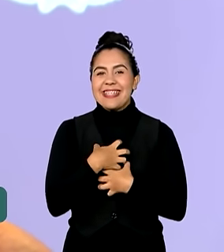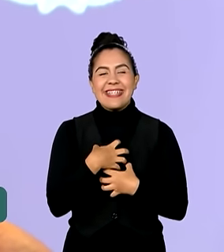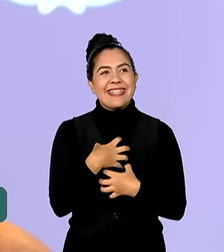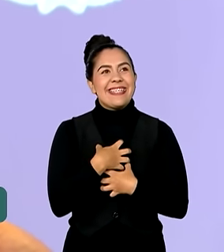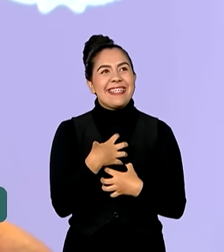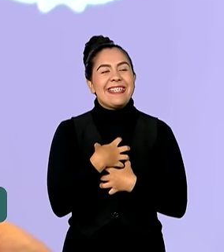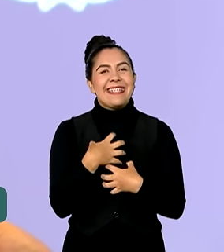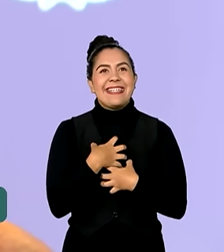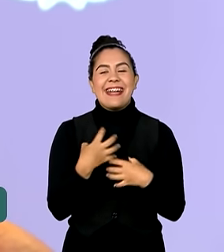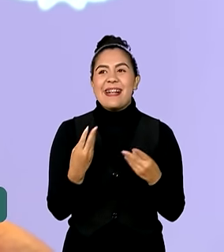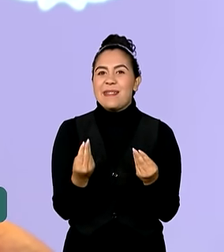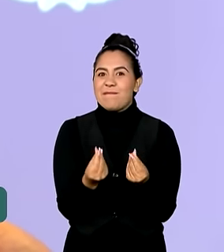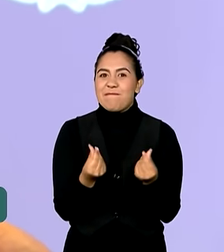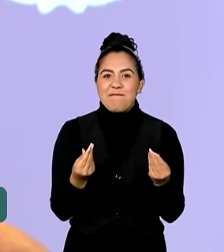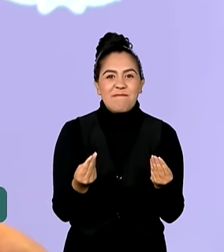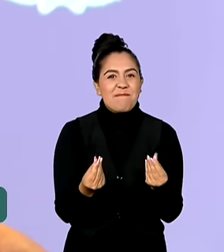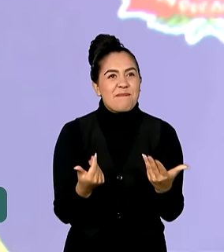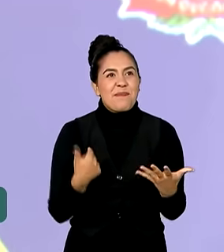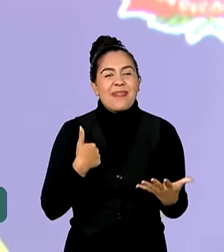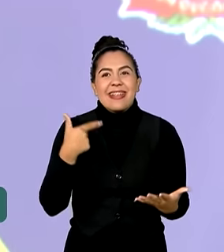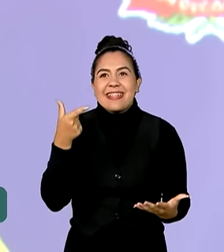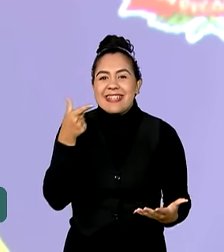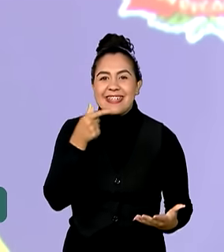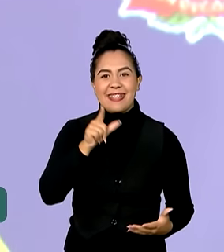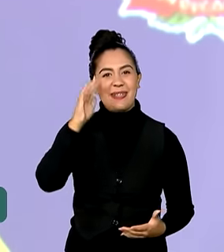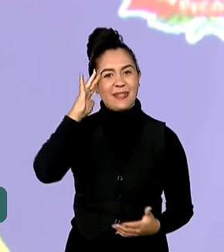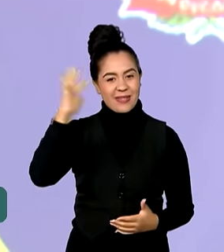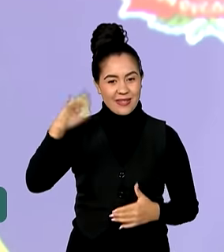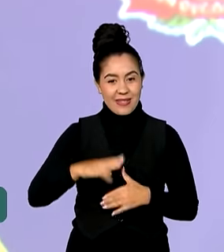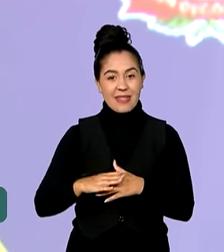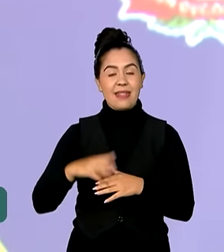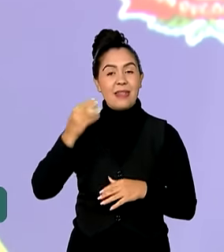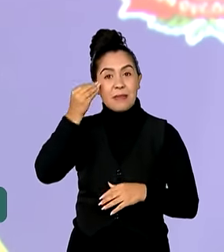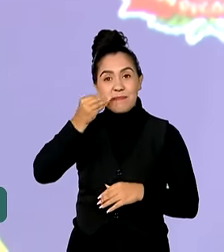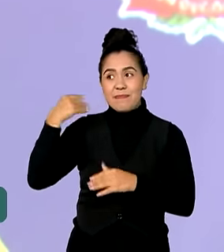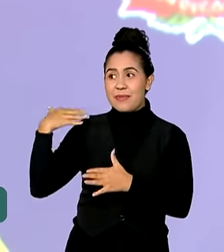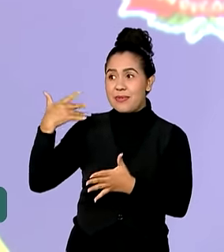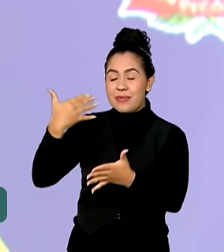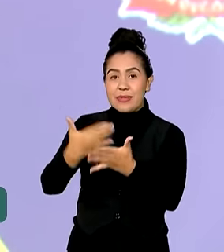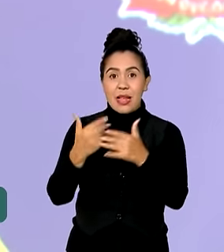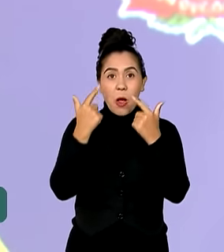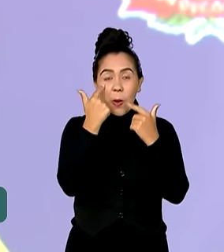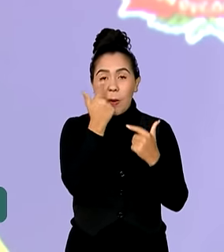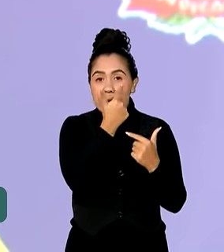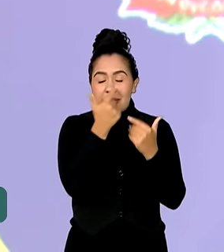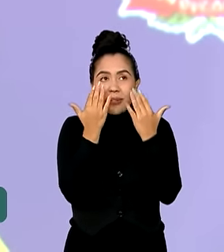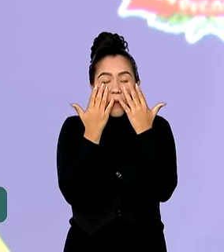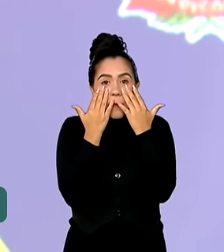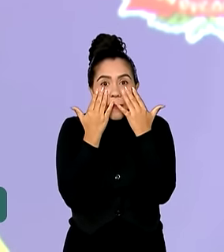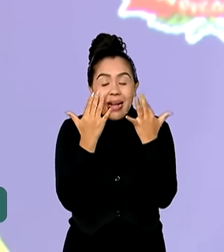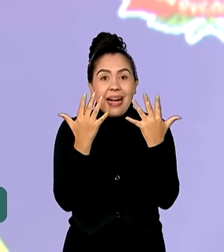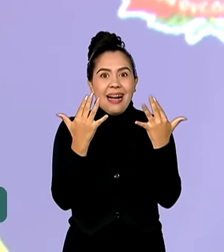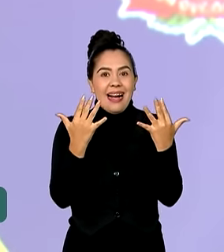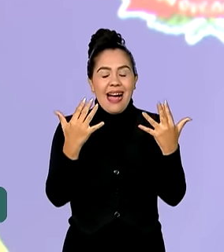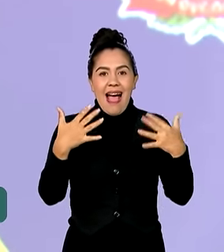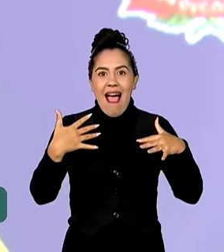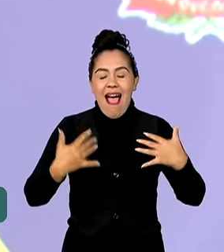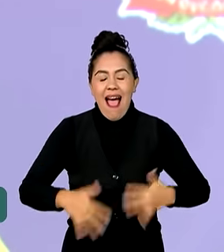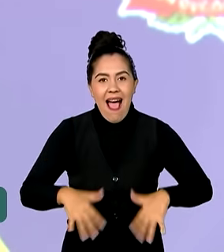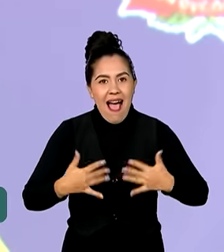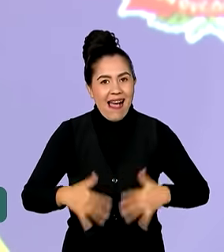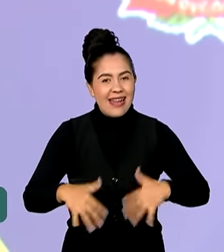que é uma realização. A trajetória, esses olhos brilham, porque no momento que